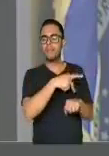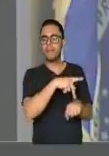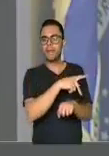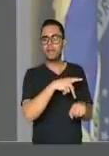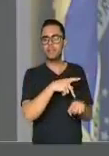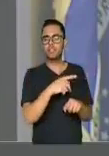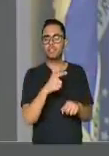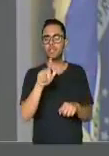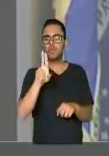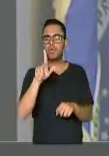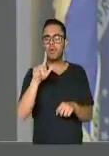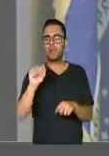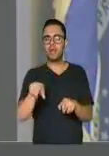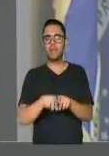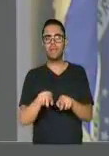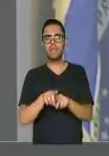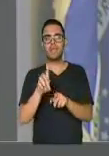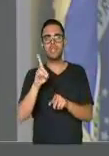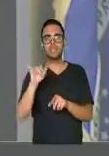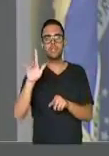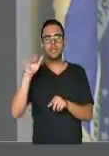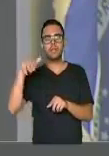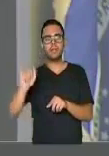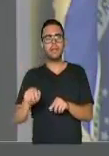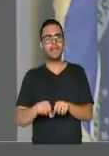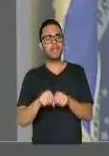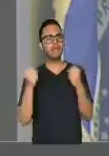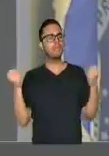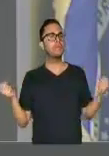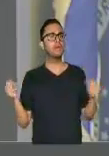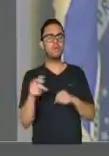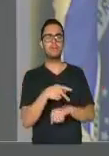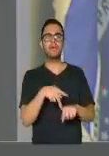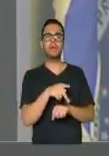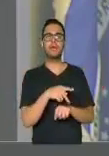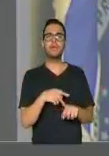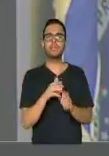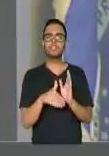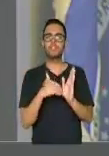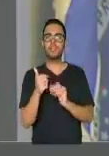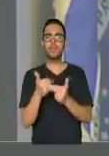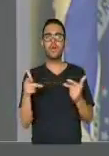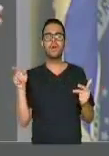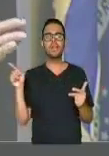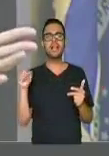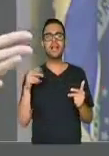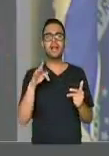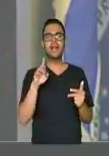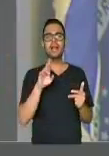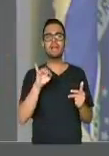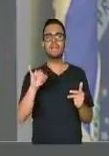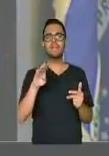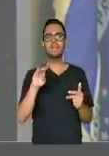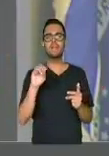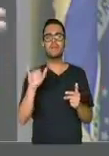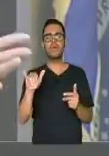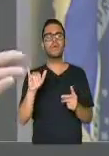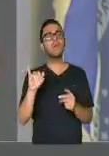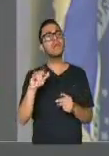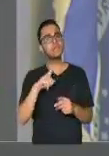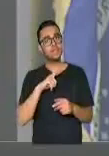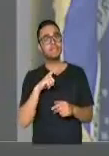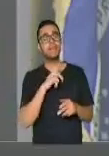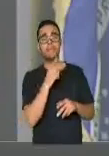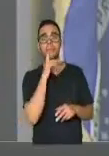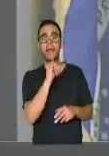esquema de corrupção da história do país. Tudo que está acontecendo com a Friboi, com a JBS, tem pai, é